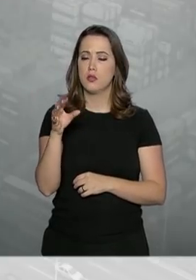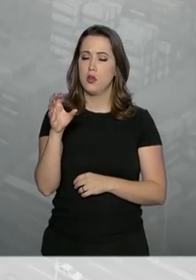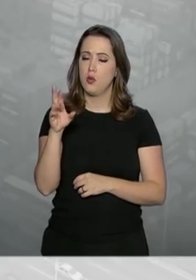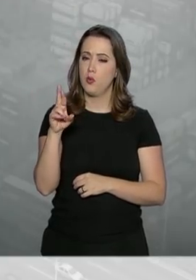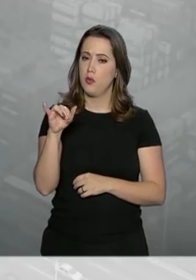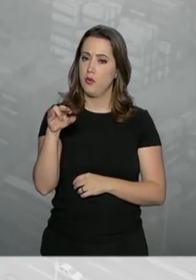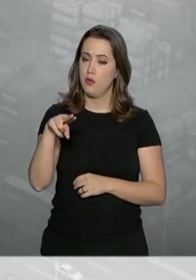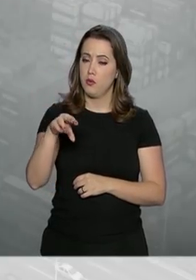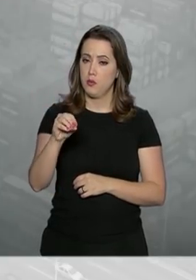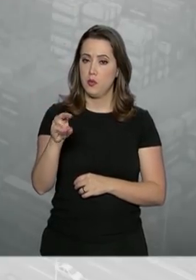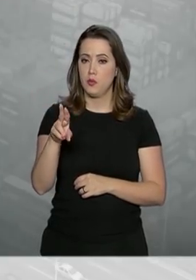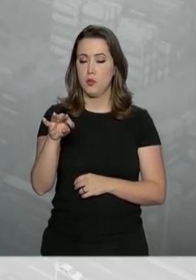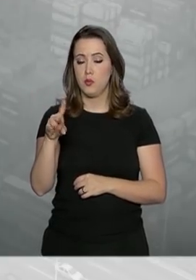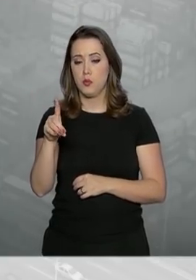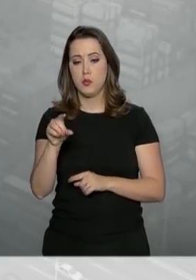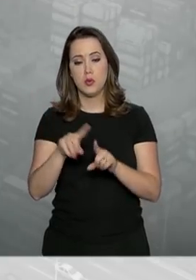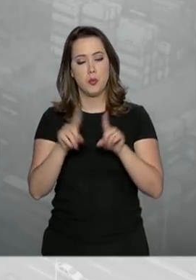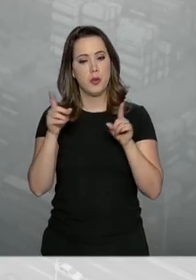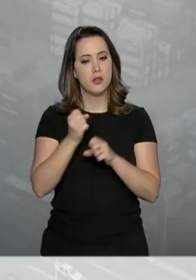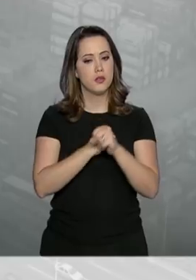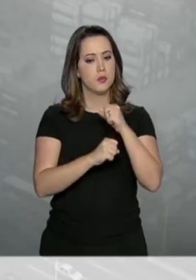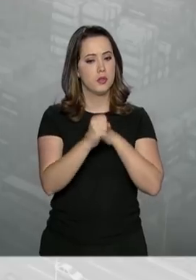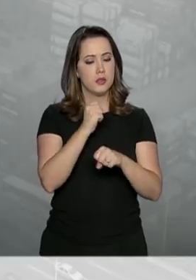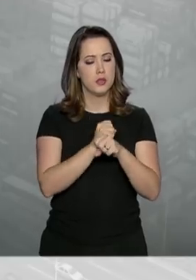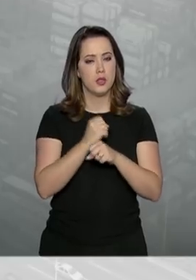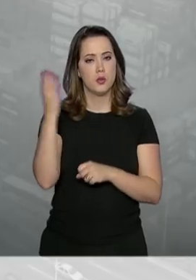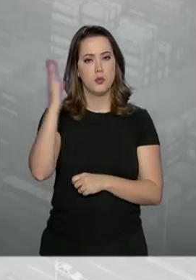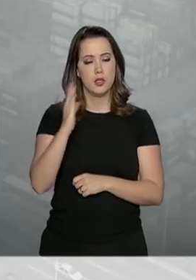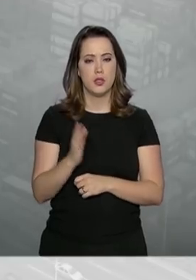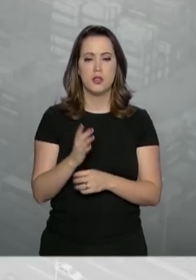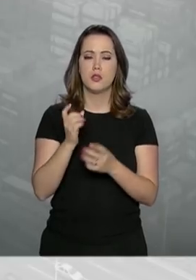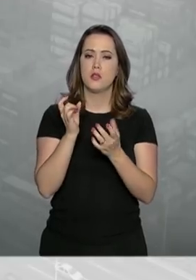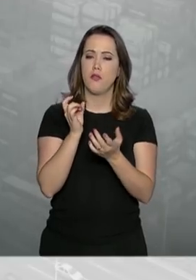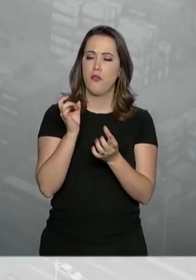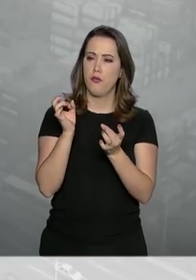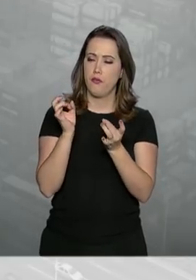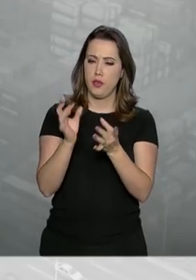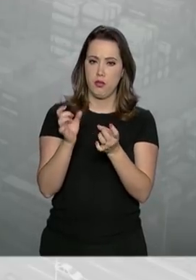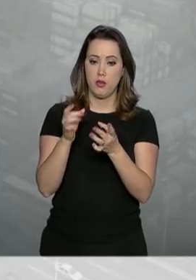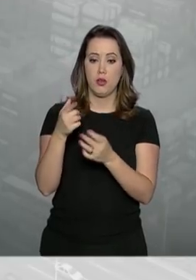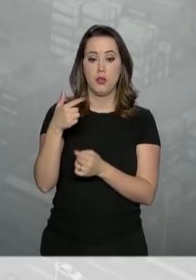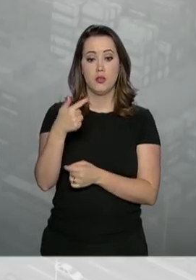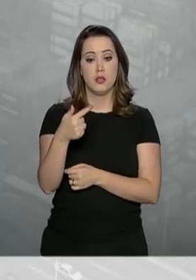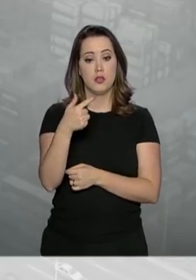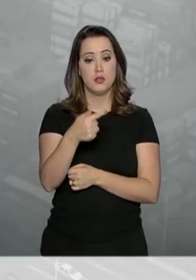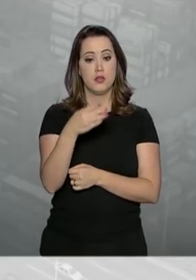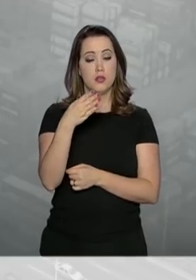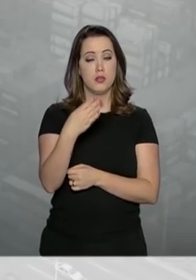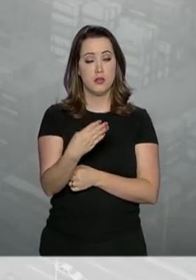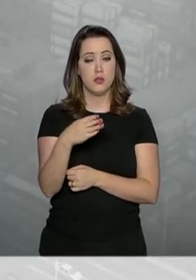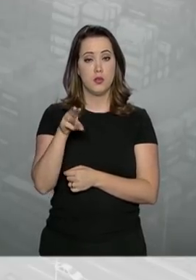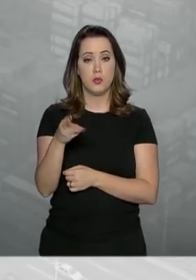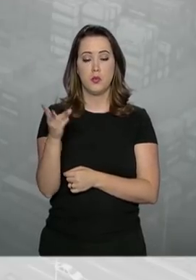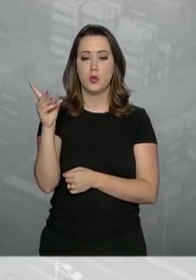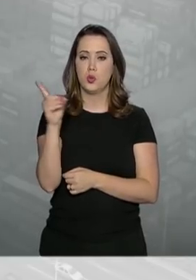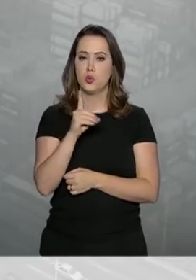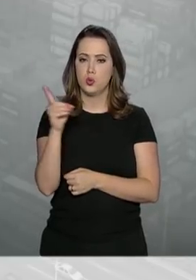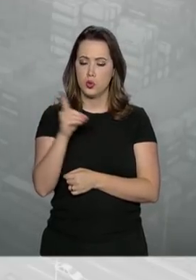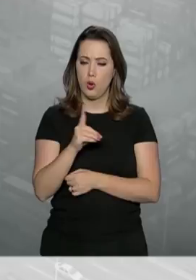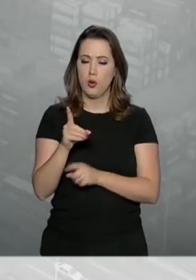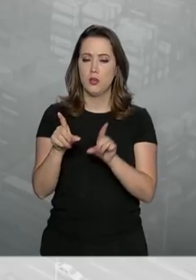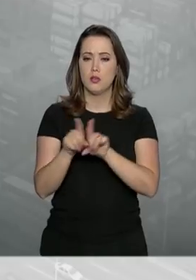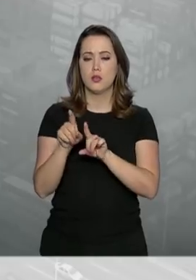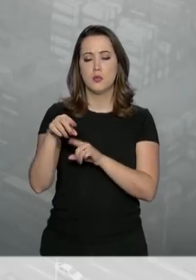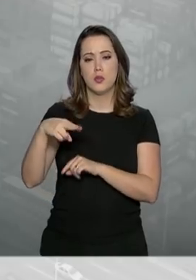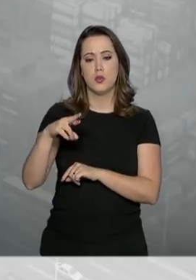ano passado, enquanto o Brasil exportou US 774 milhões para a Noruega e US 2,8 bilhões para a